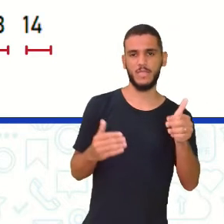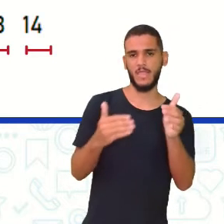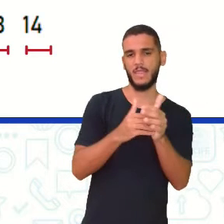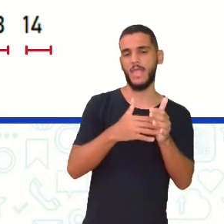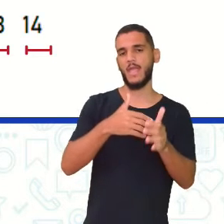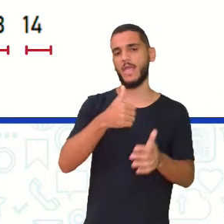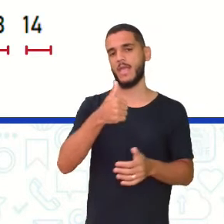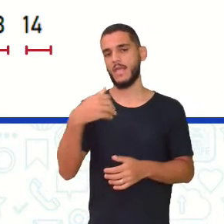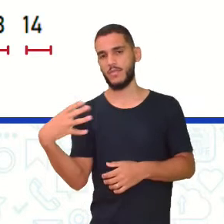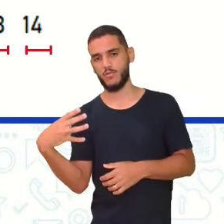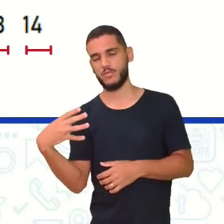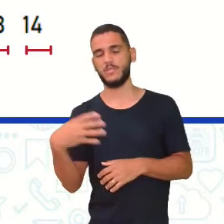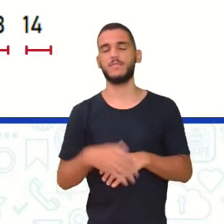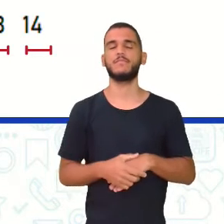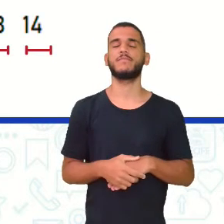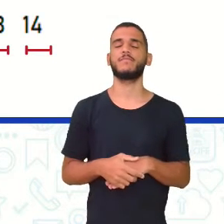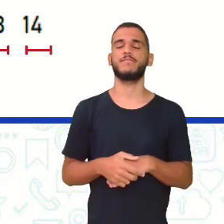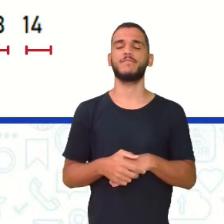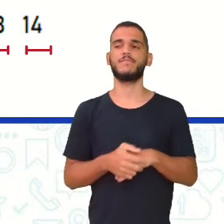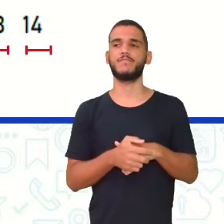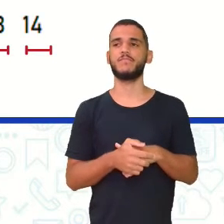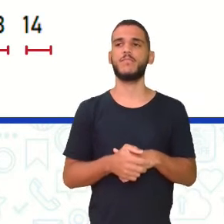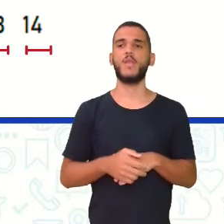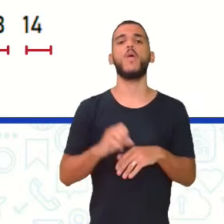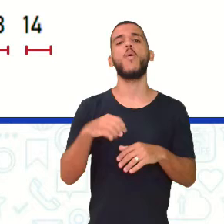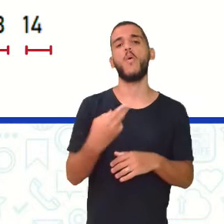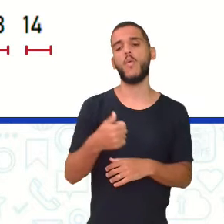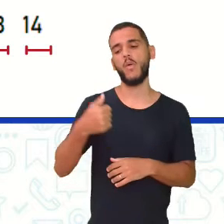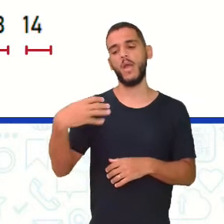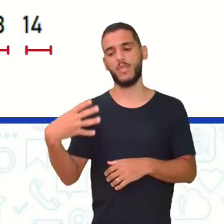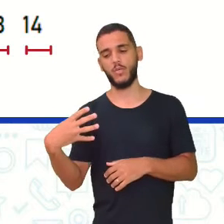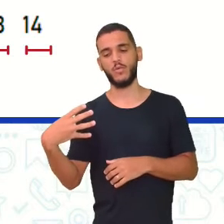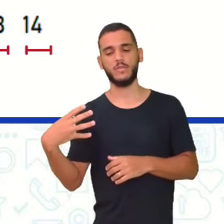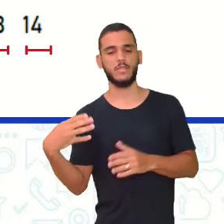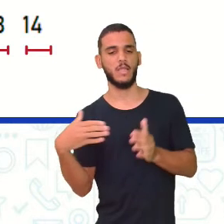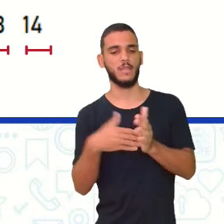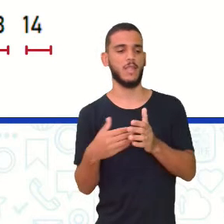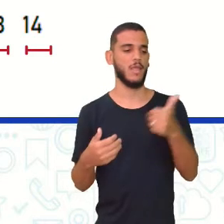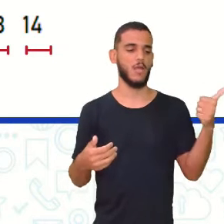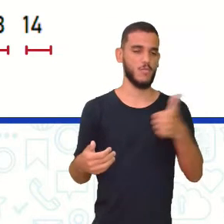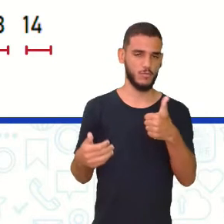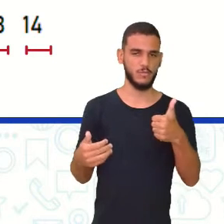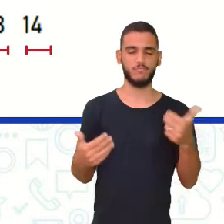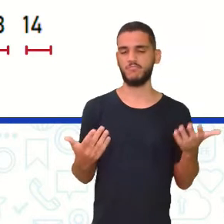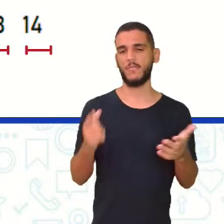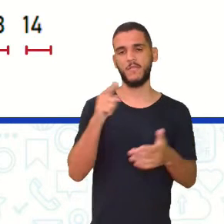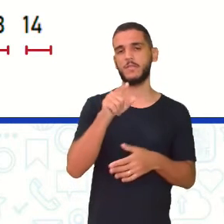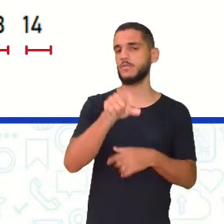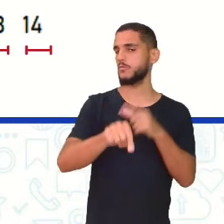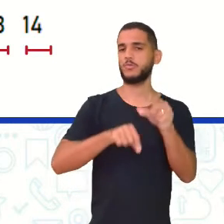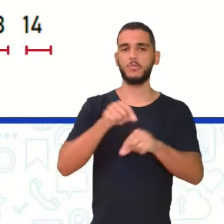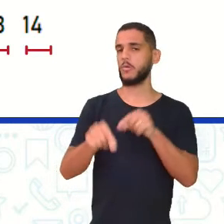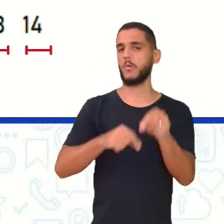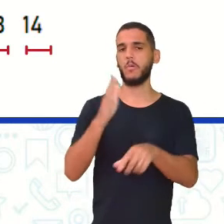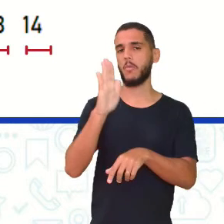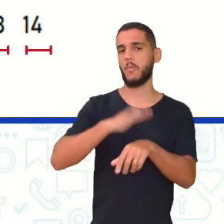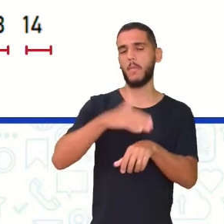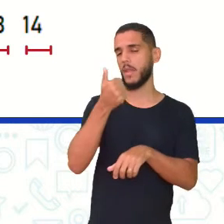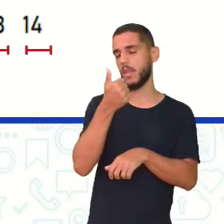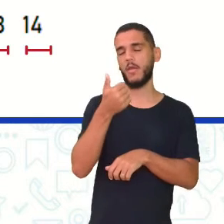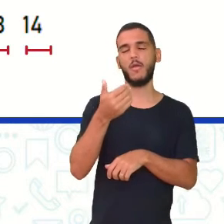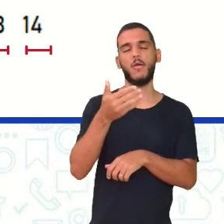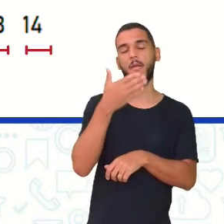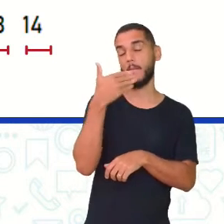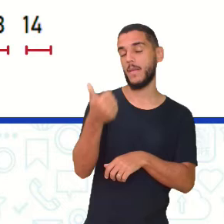Crescente Você pode colocar em ordem Ou crescente Ou decrescente Você escolhe E você vai desenvolver Aí Ou crescente